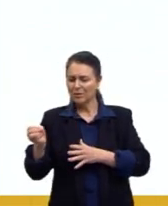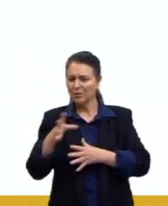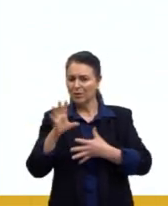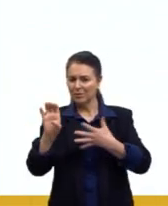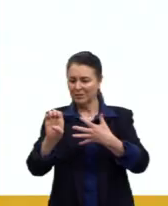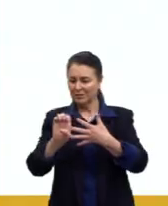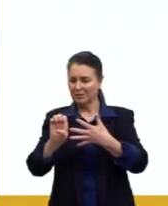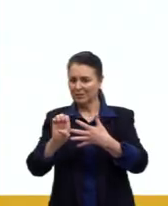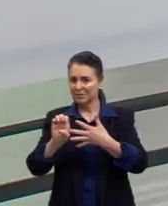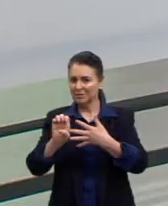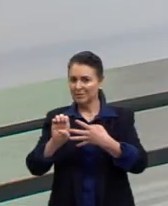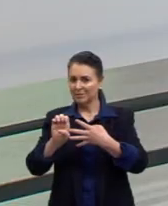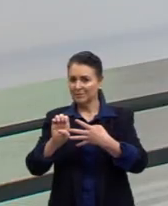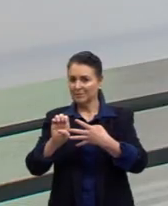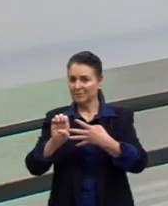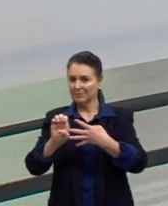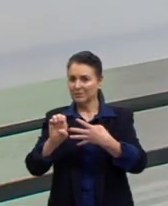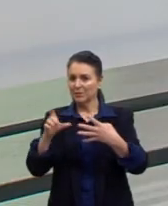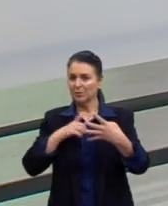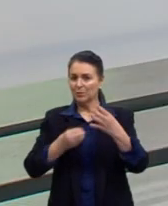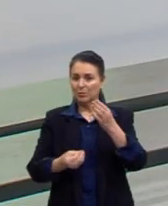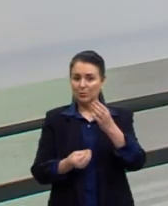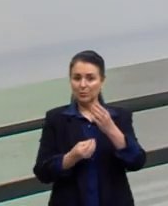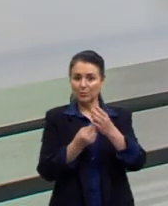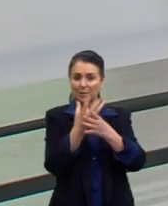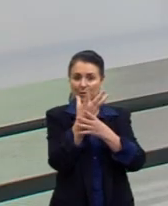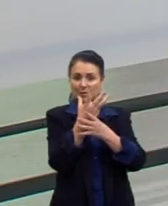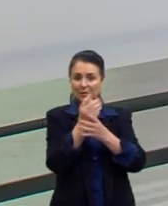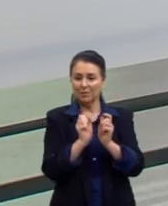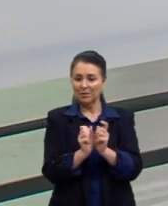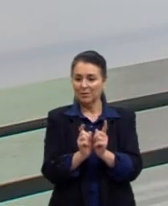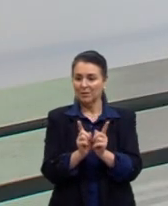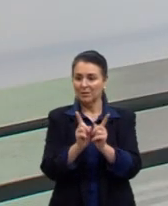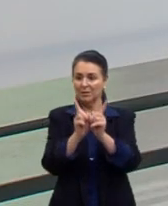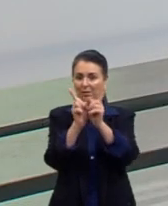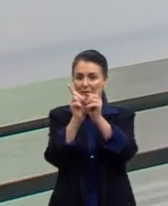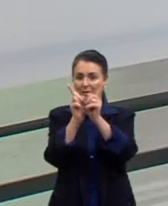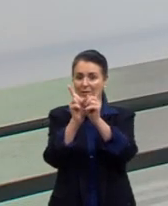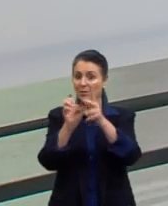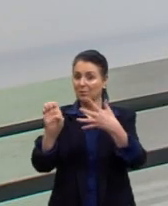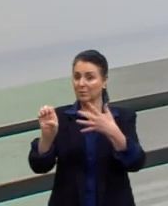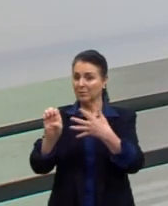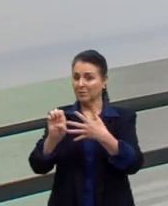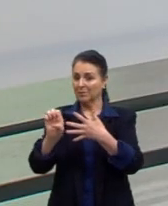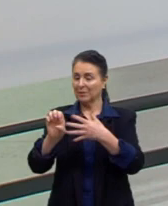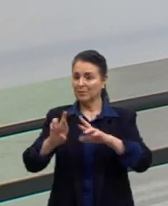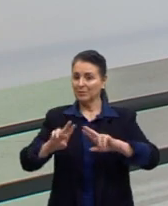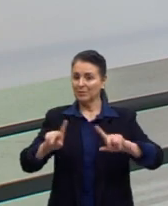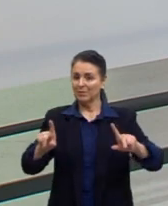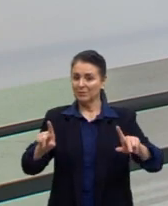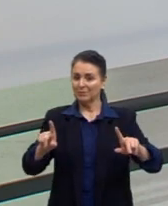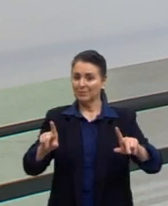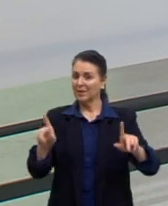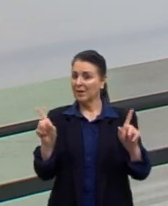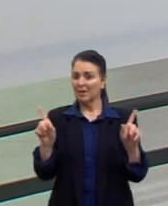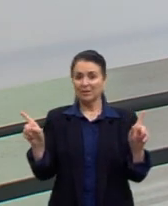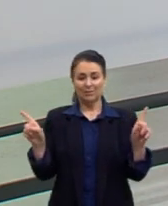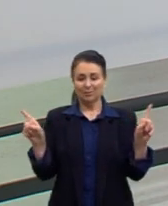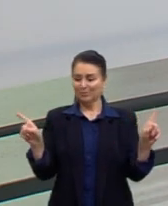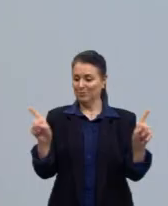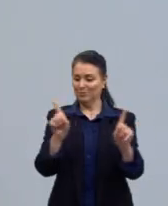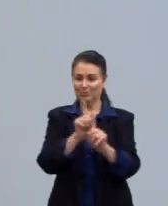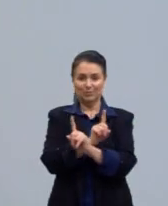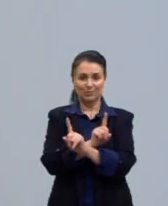então surgiu uma espécie aqui, surgiu uma espécie ali e consequentemente essas espécies não vão cruzar entre